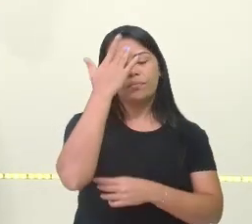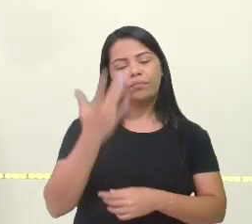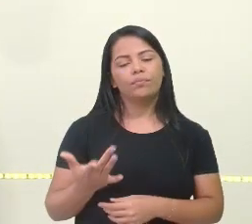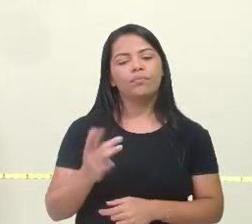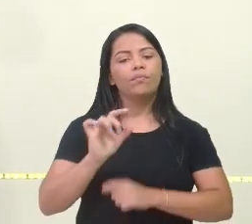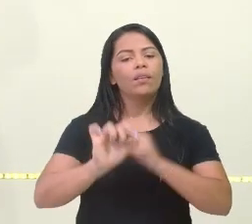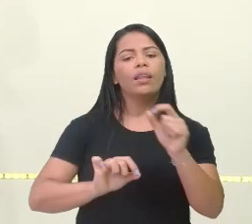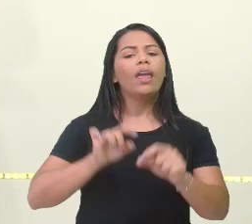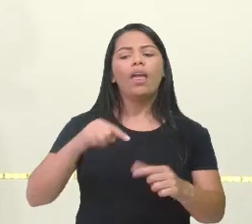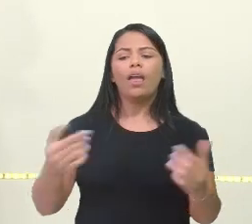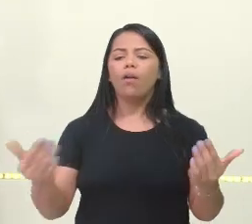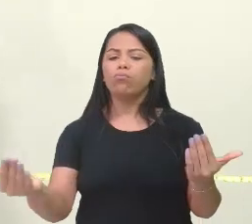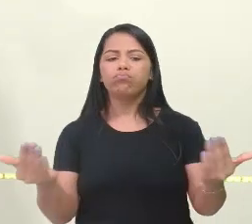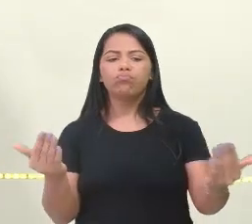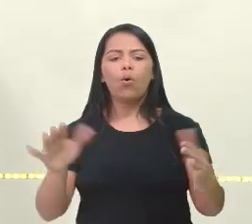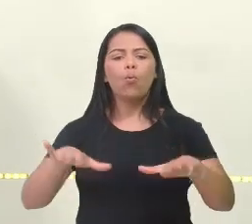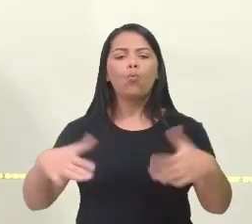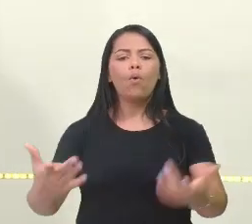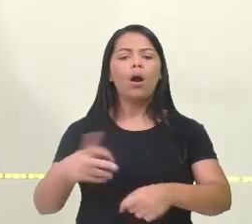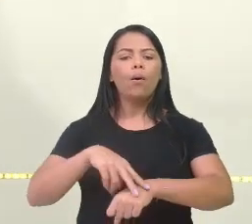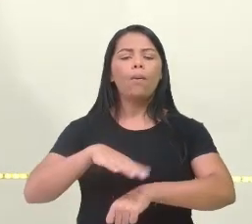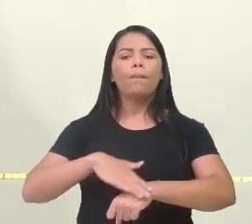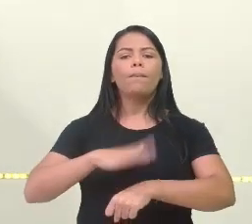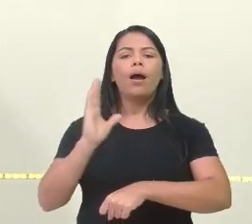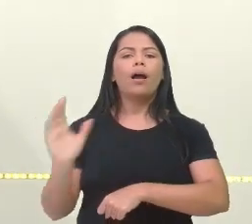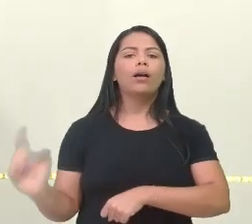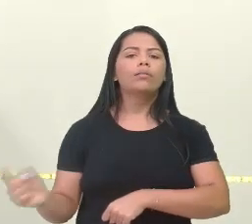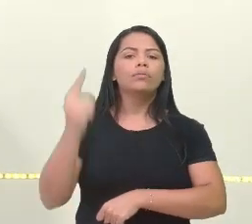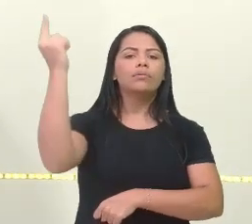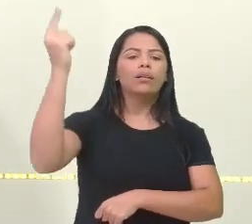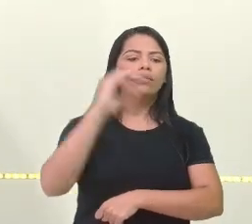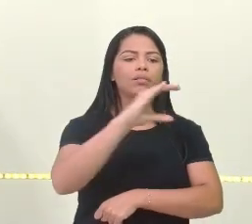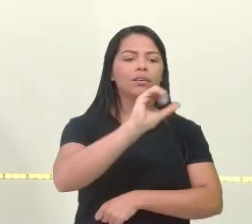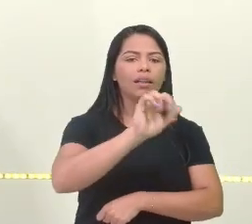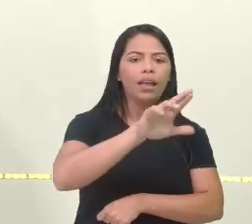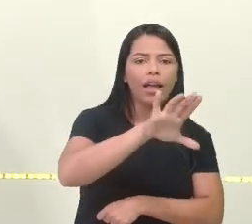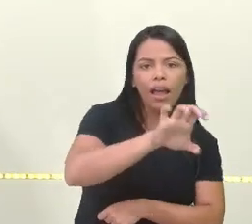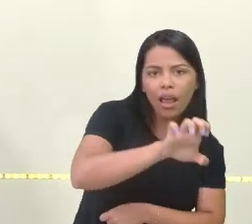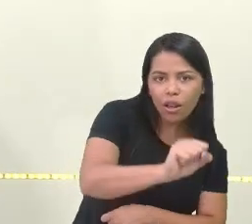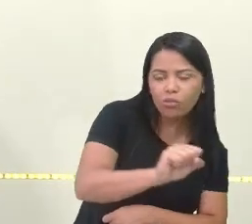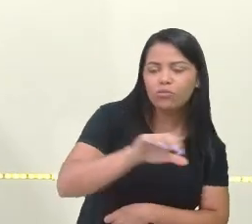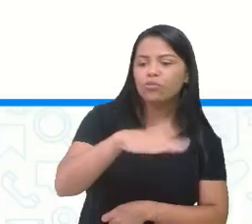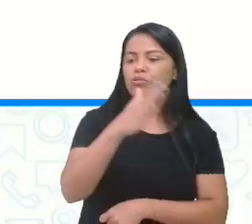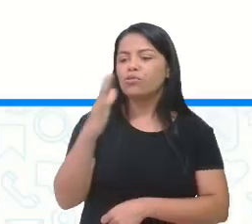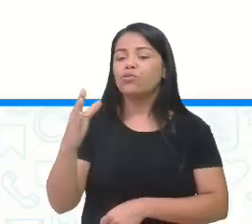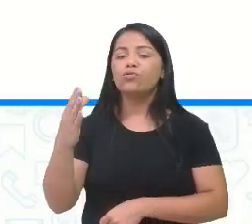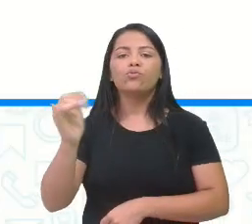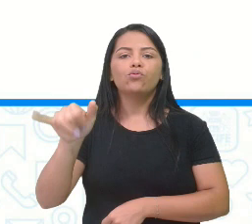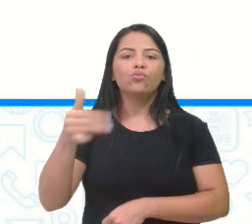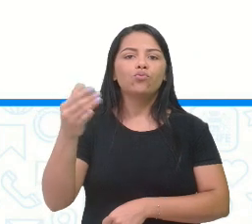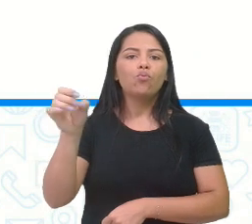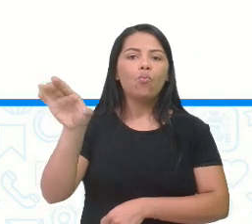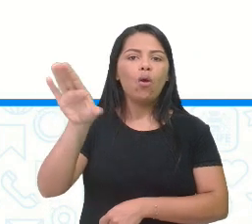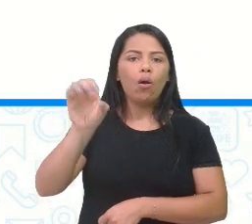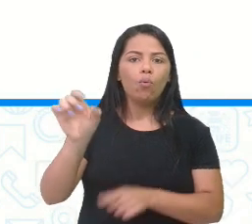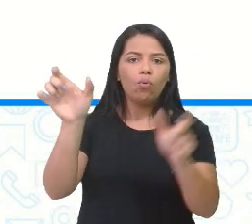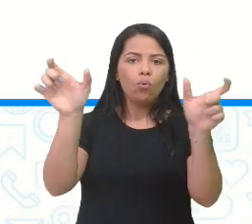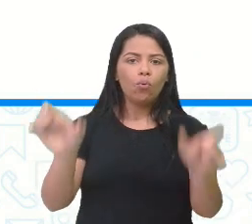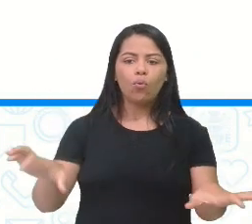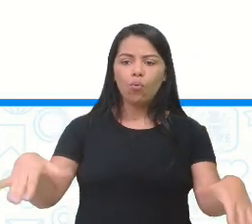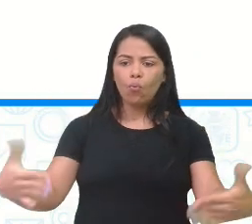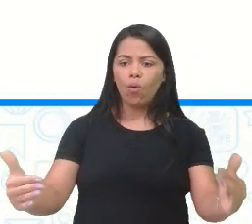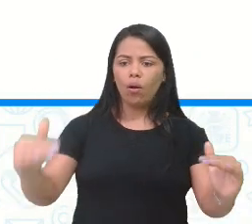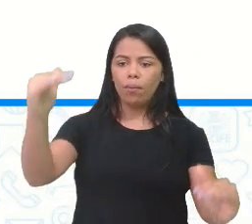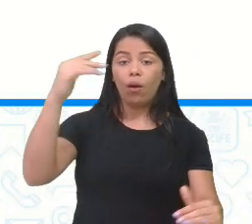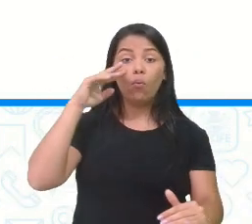né? Quem é mais alto? Carlos ou João? Se você olhar aí na fita métrica, já dá para perceber quem é